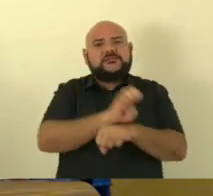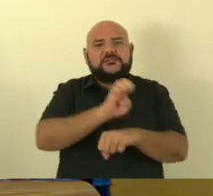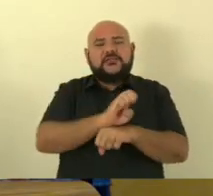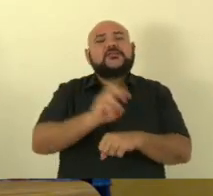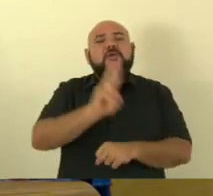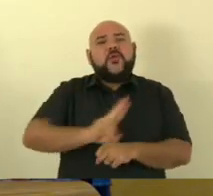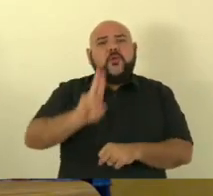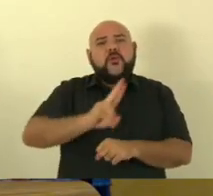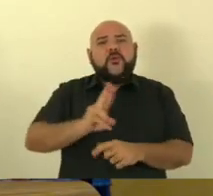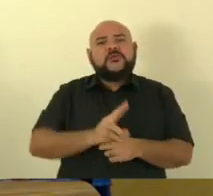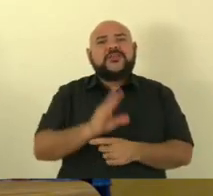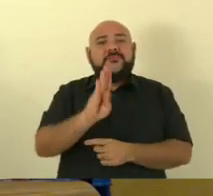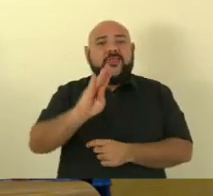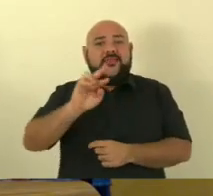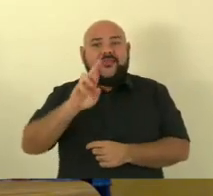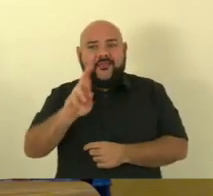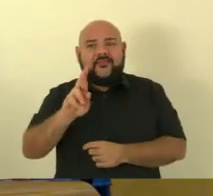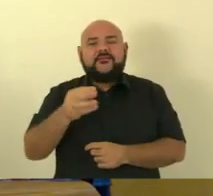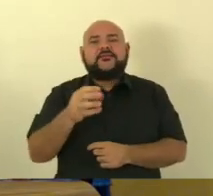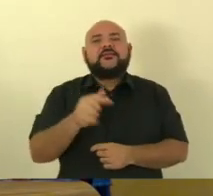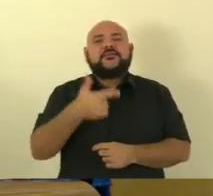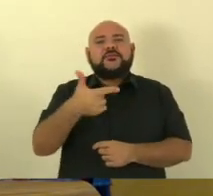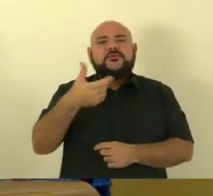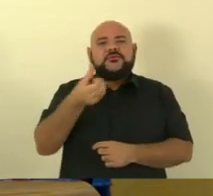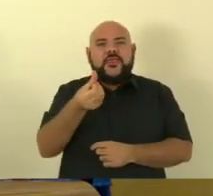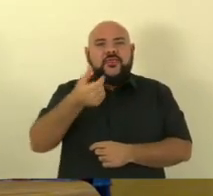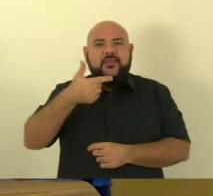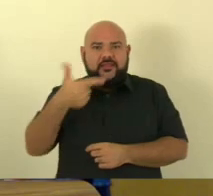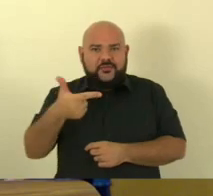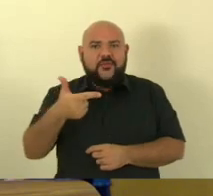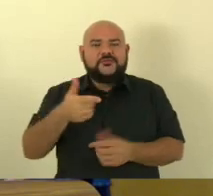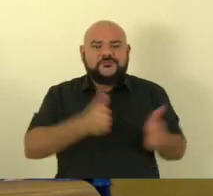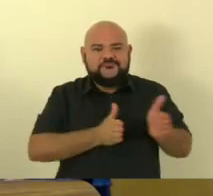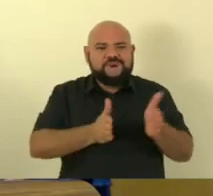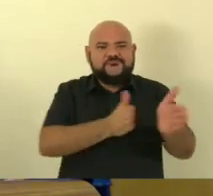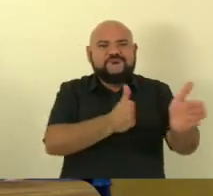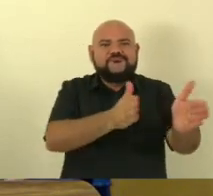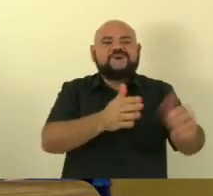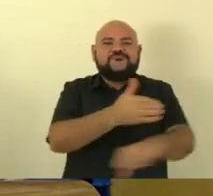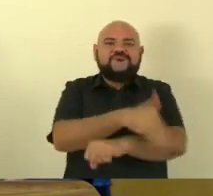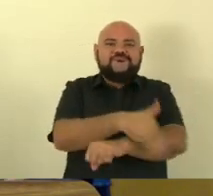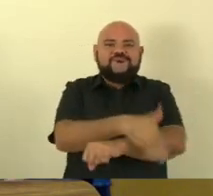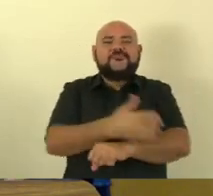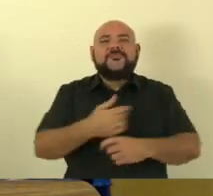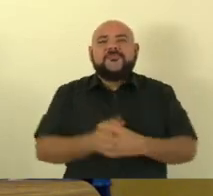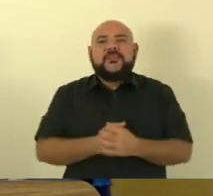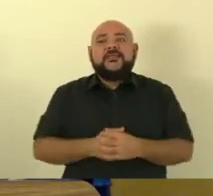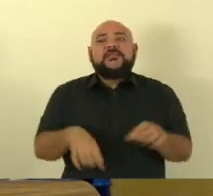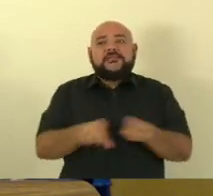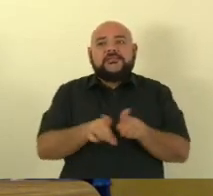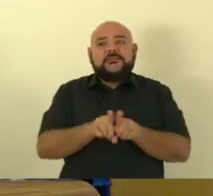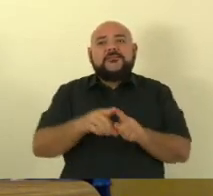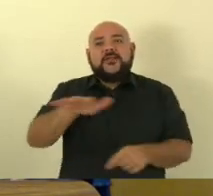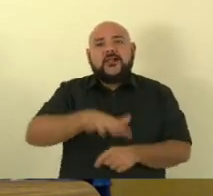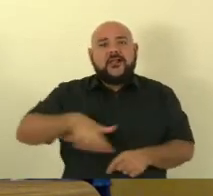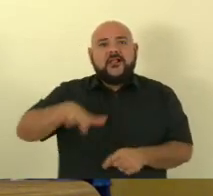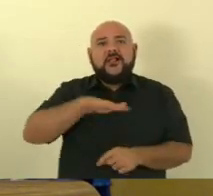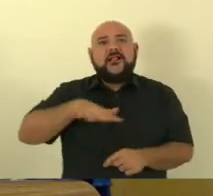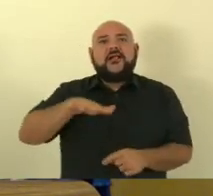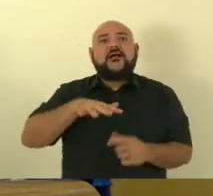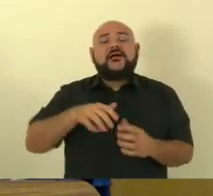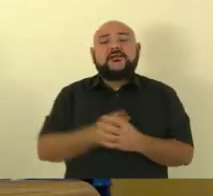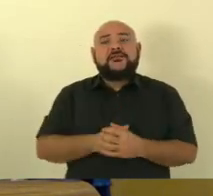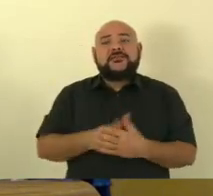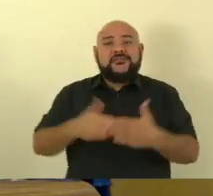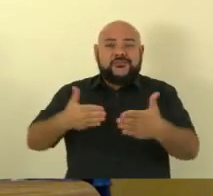-262 como principal via de acesso ao nosso Estado. Além de que, nessa região, que é a região limítrofe do